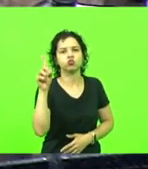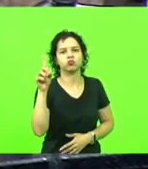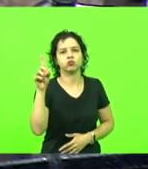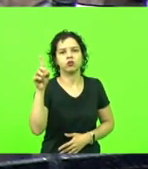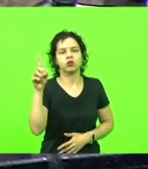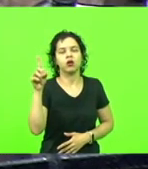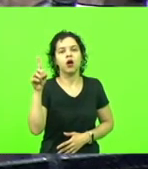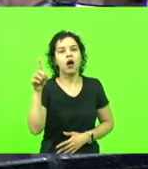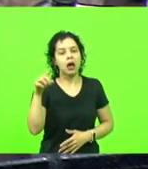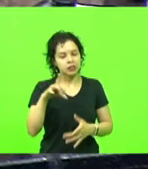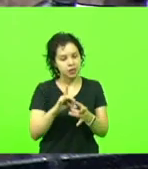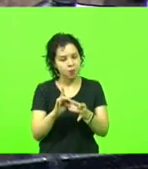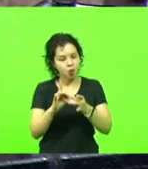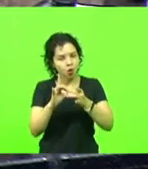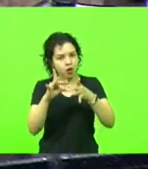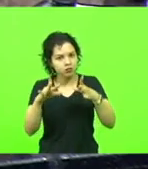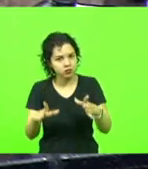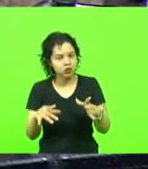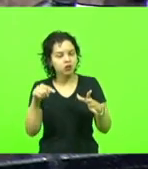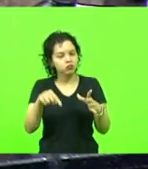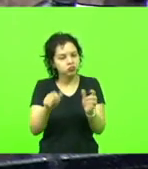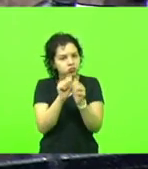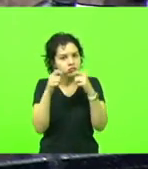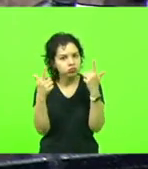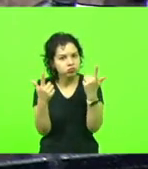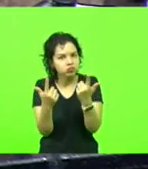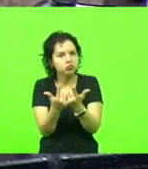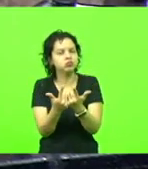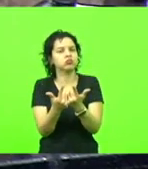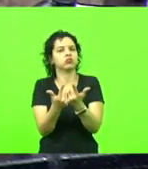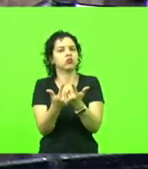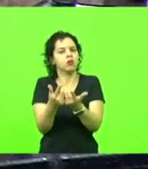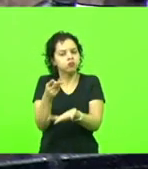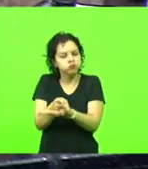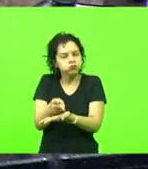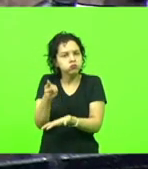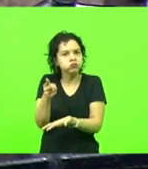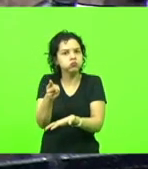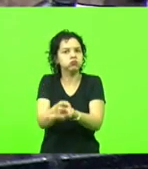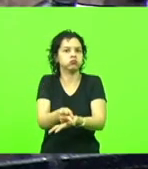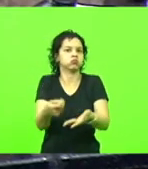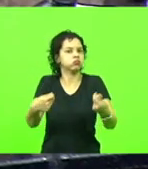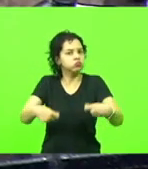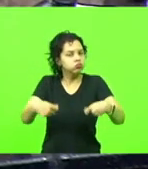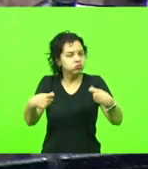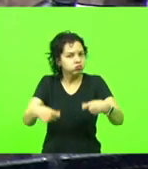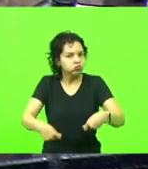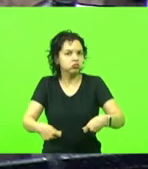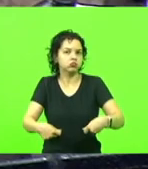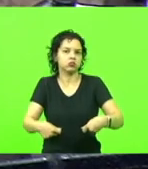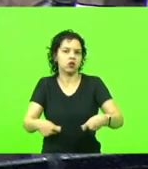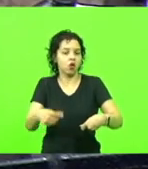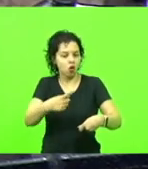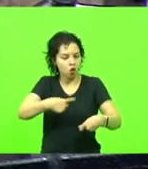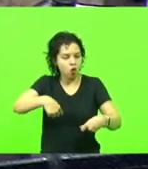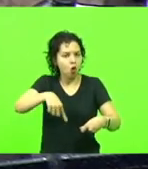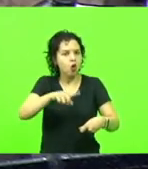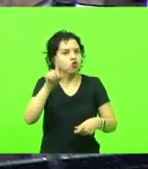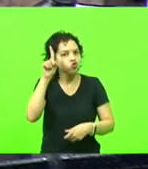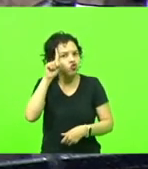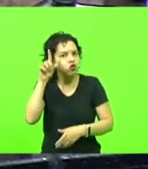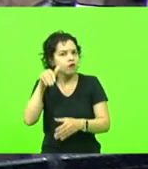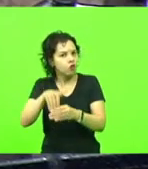democracia dessa casa seja mantida e que a gente possa votar, no dia da votação da